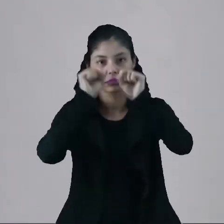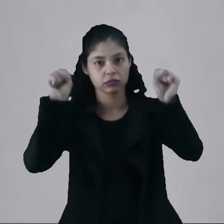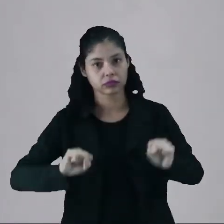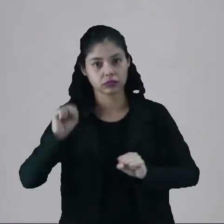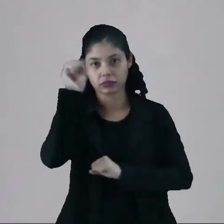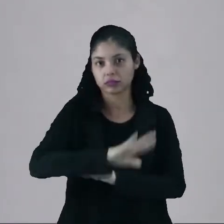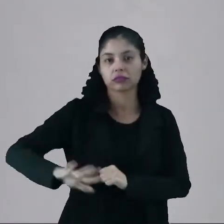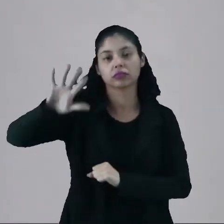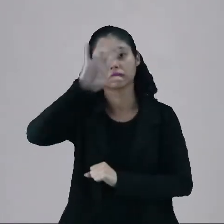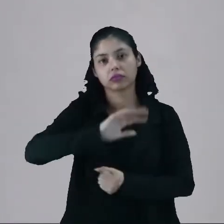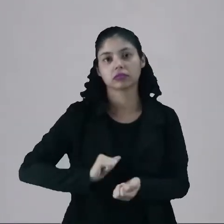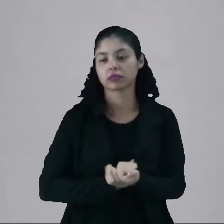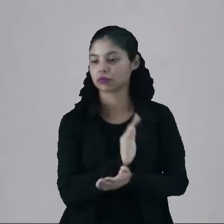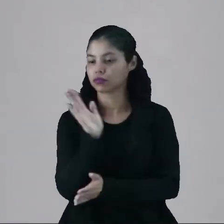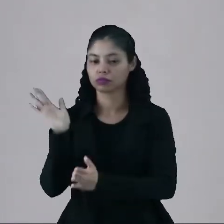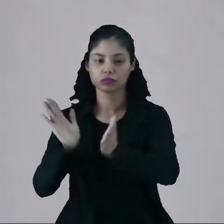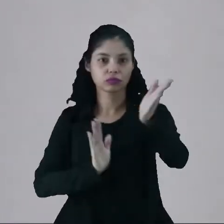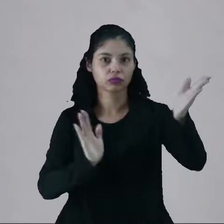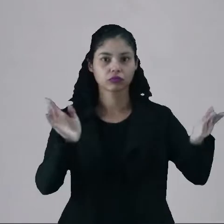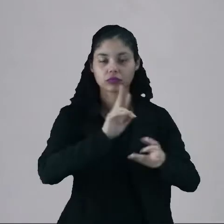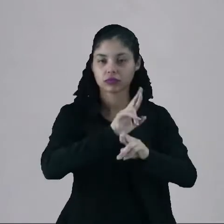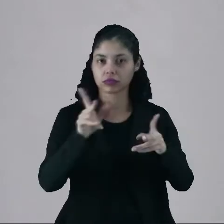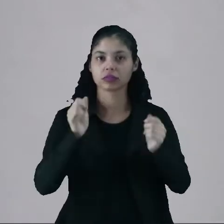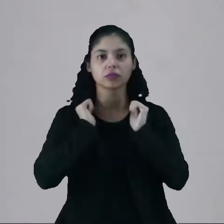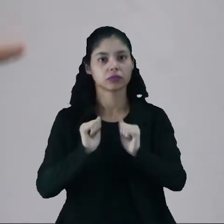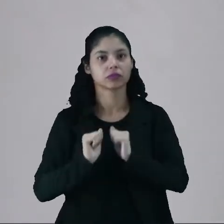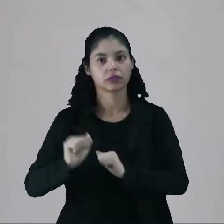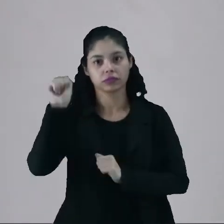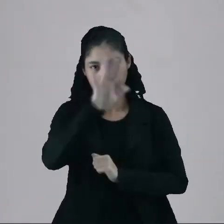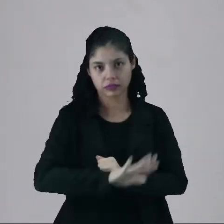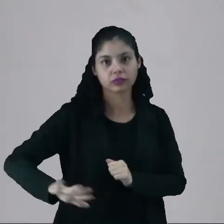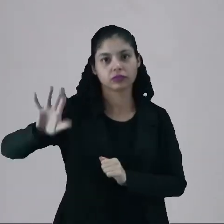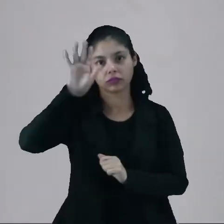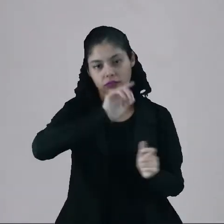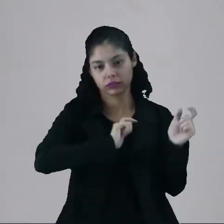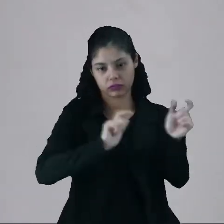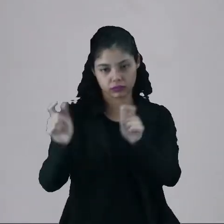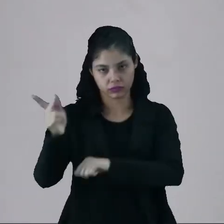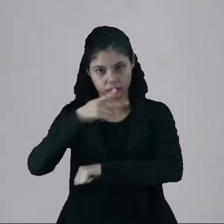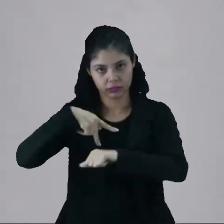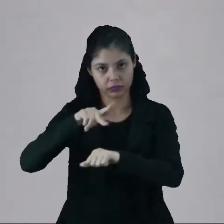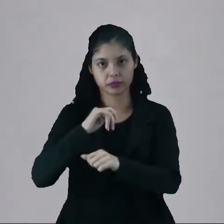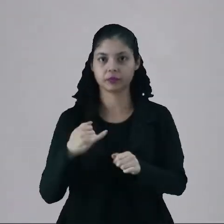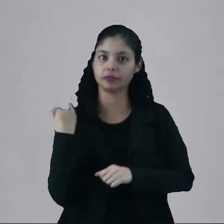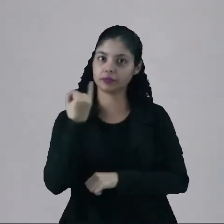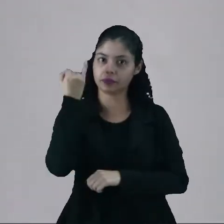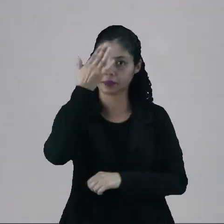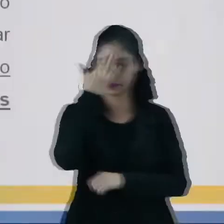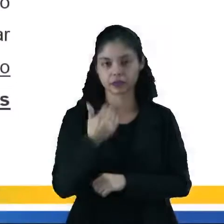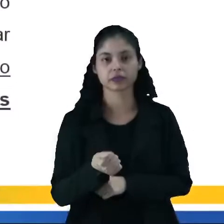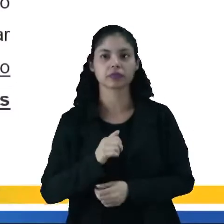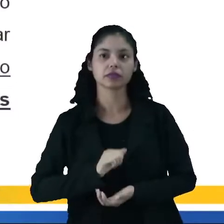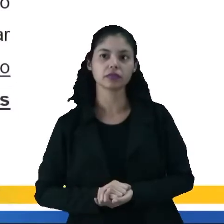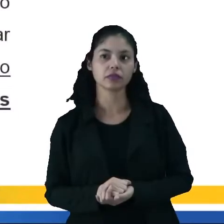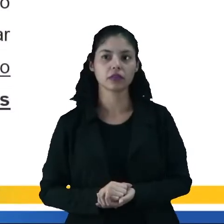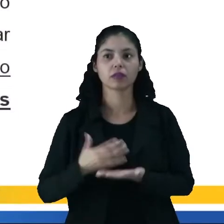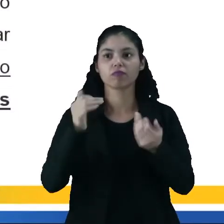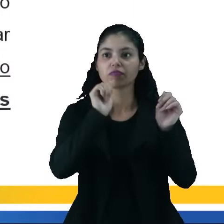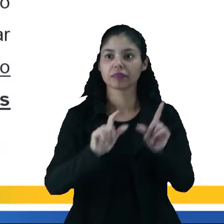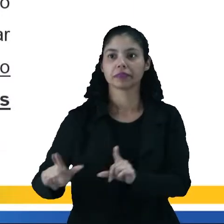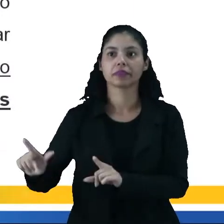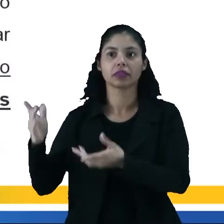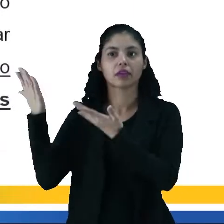nacional redireciona e podemos ter energia de outros lugares do país. Isso é importante a gente saber. Então